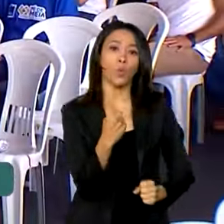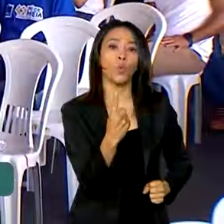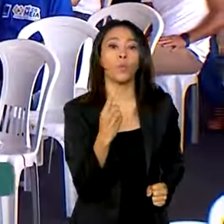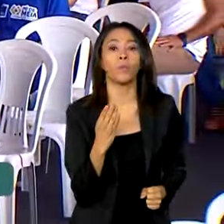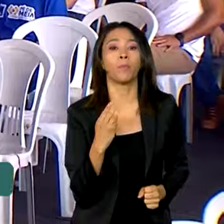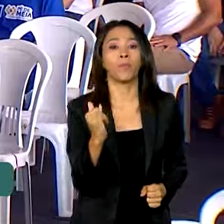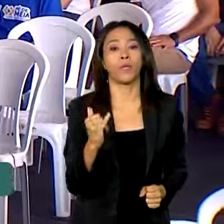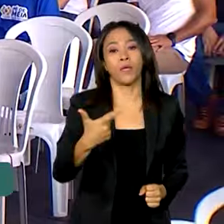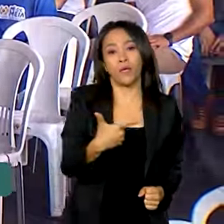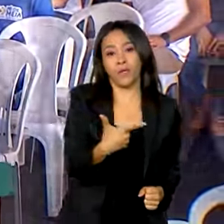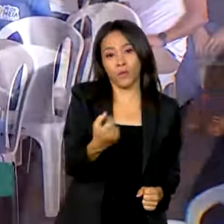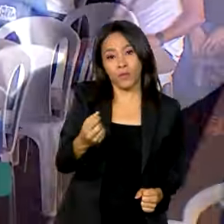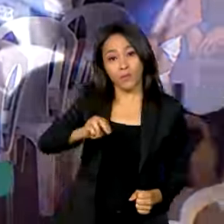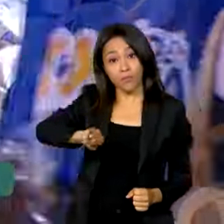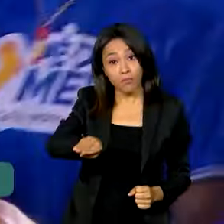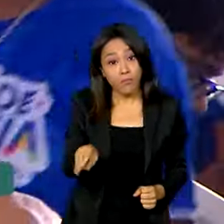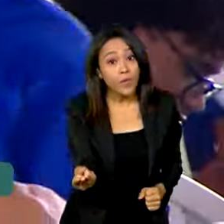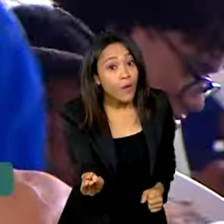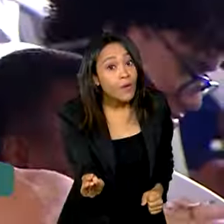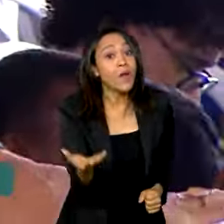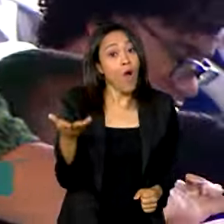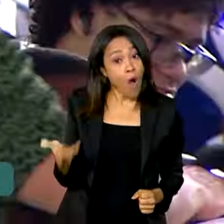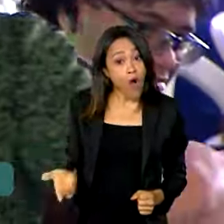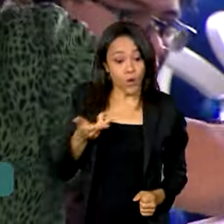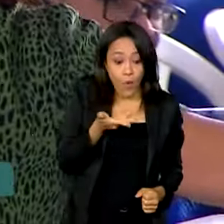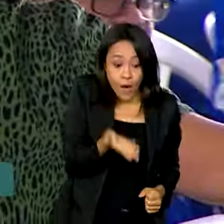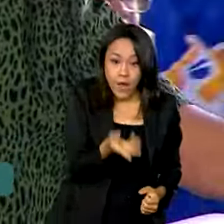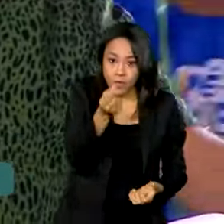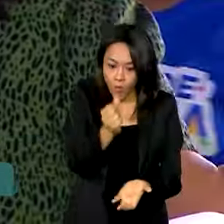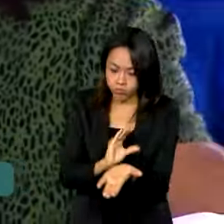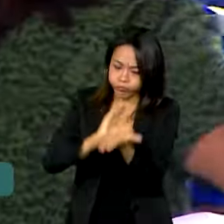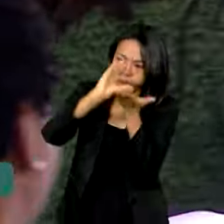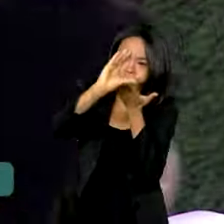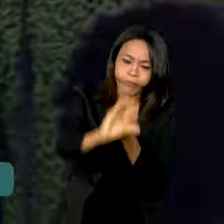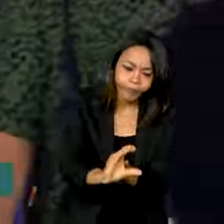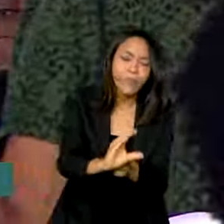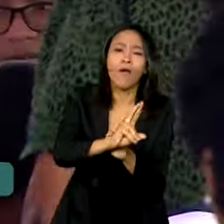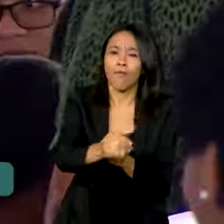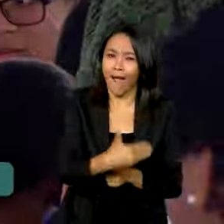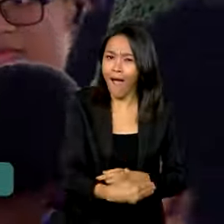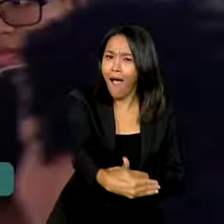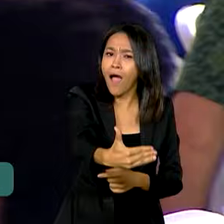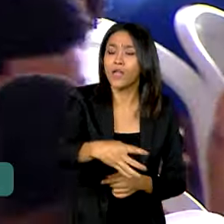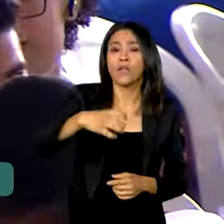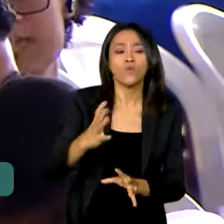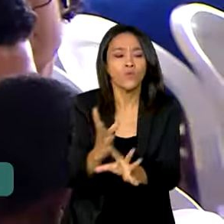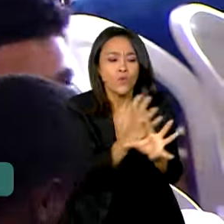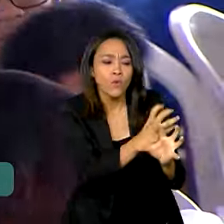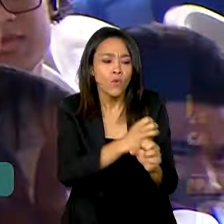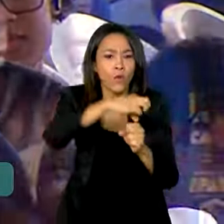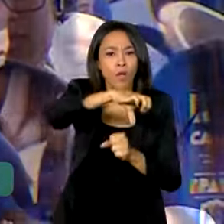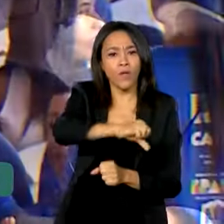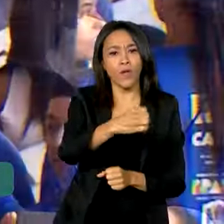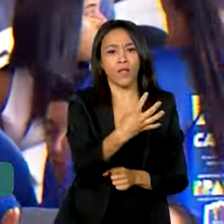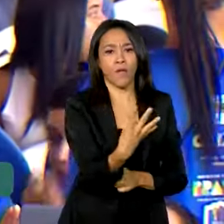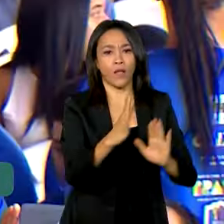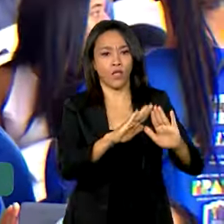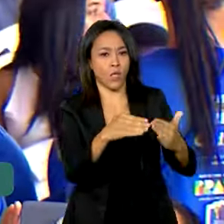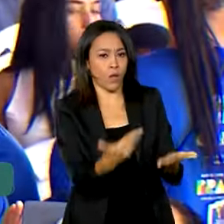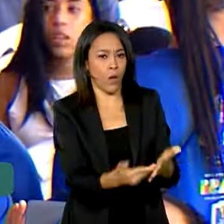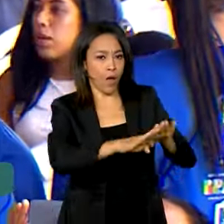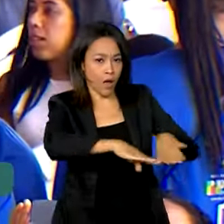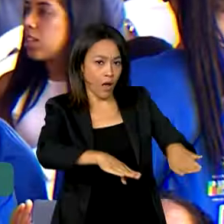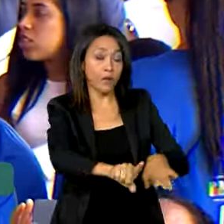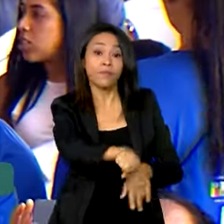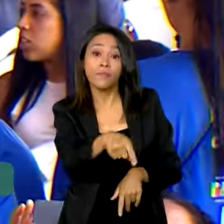e 200 milhões. Olha, com esses investimentos, Vanessa, serão construídas 94 escolas e creches, além